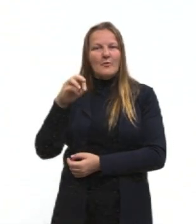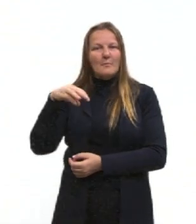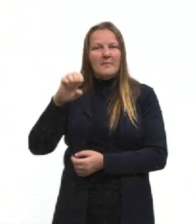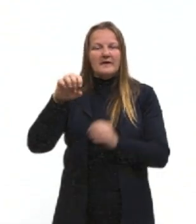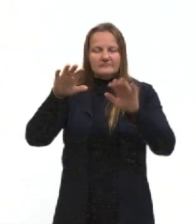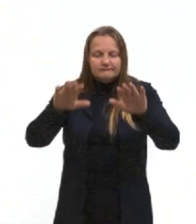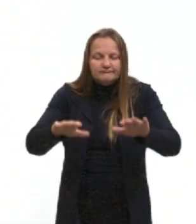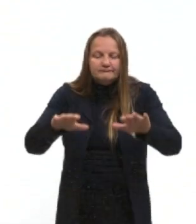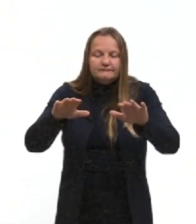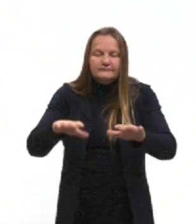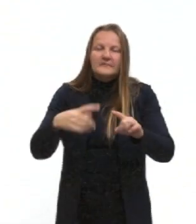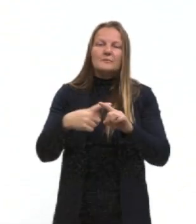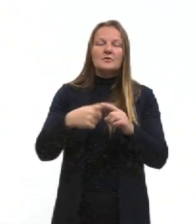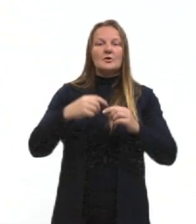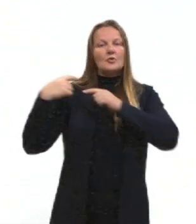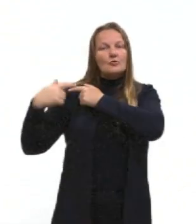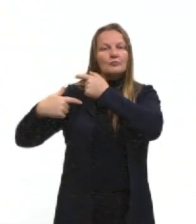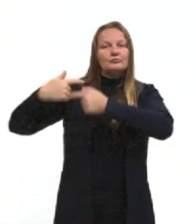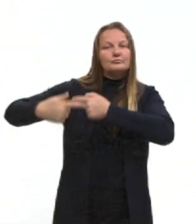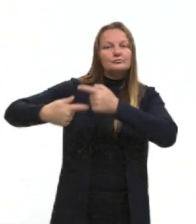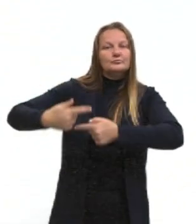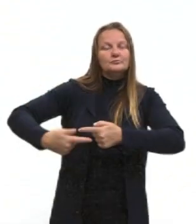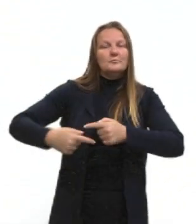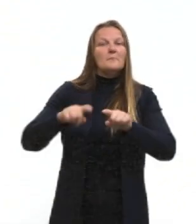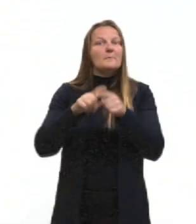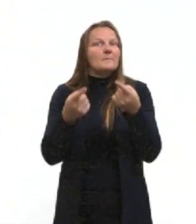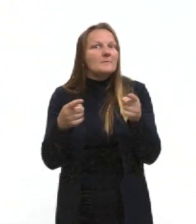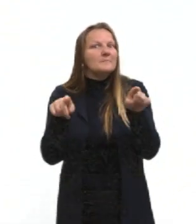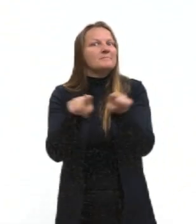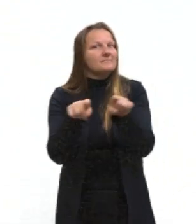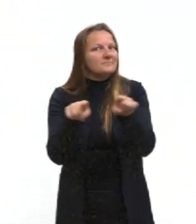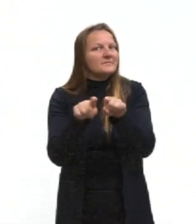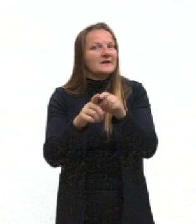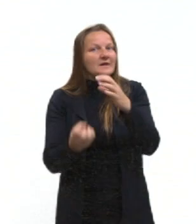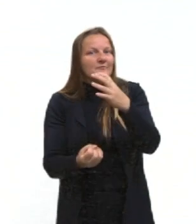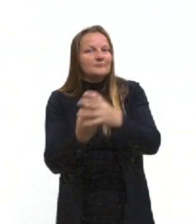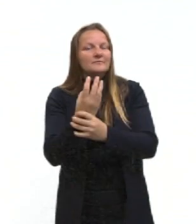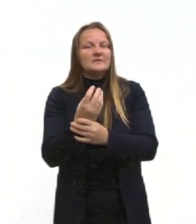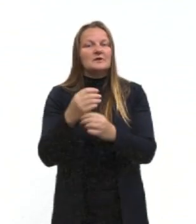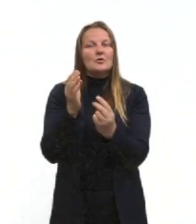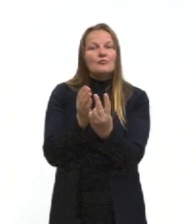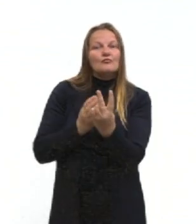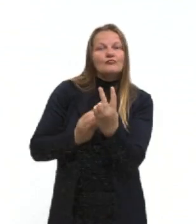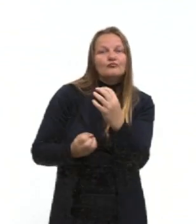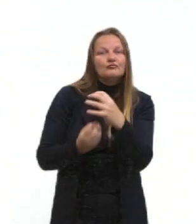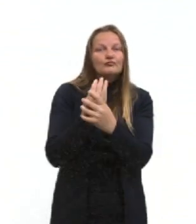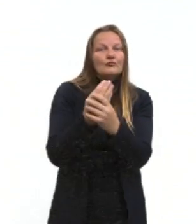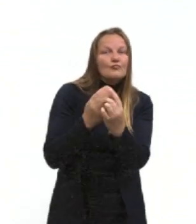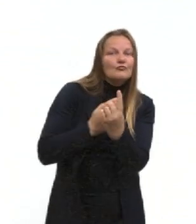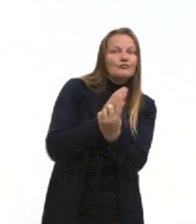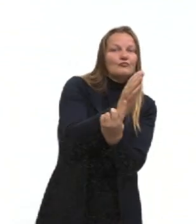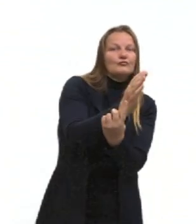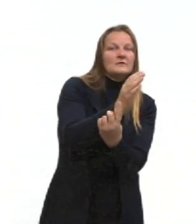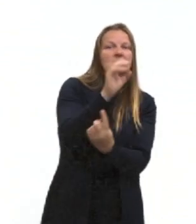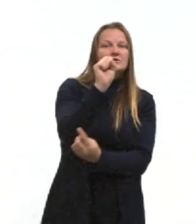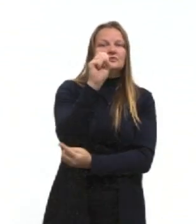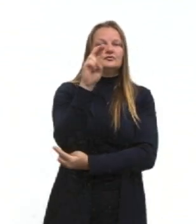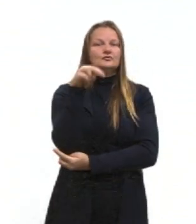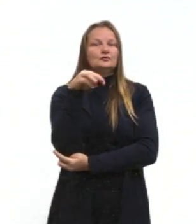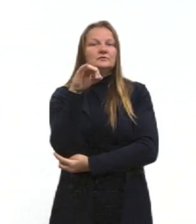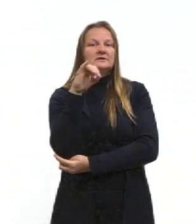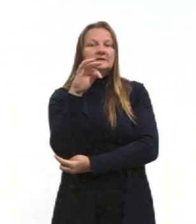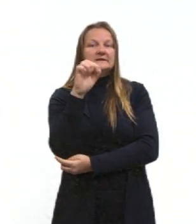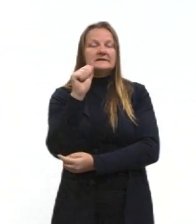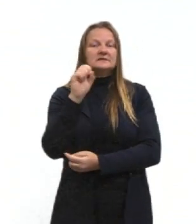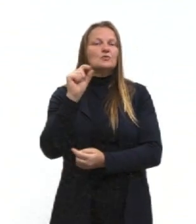falando, porque eu sou o descendente de Maomé. Só que, ao mesmo tempo, surge os sunitas, né, que são aqueles que seguem as